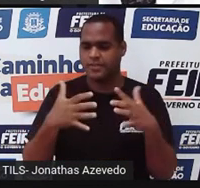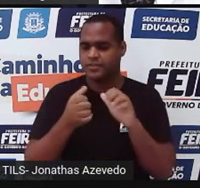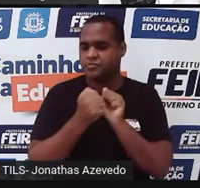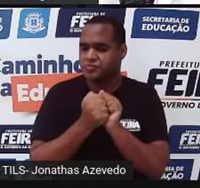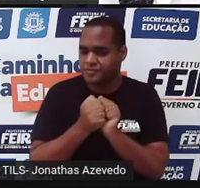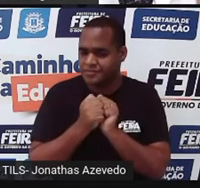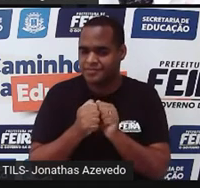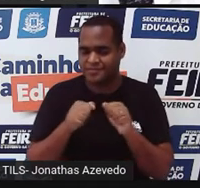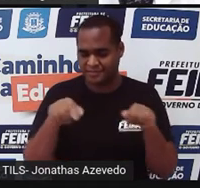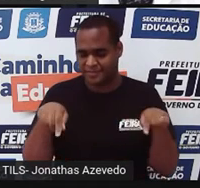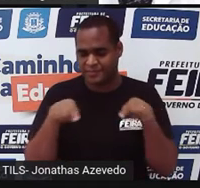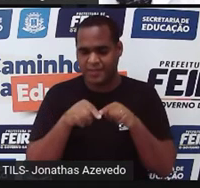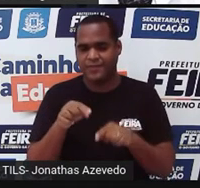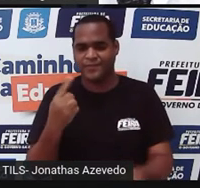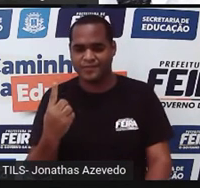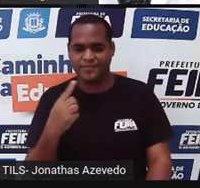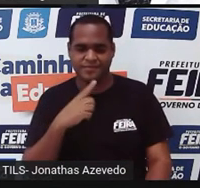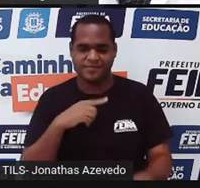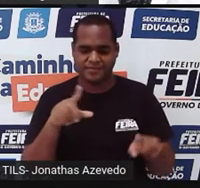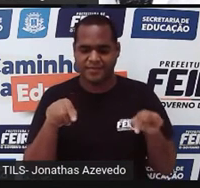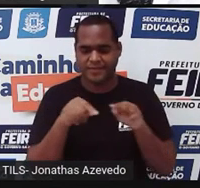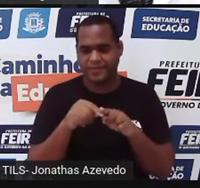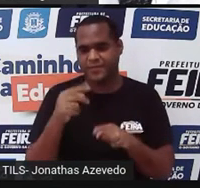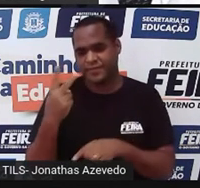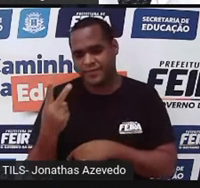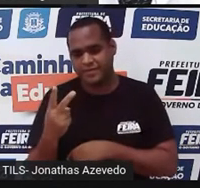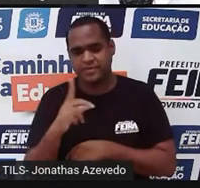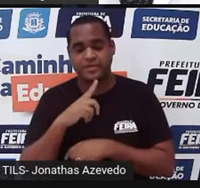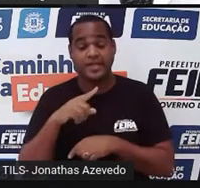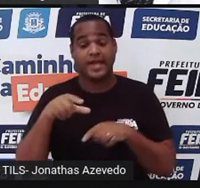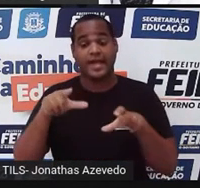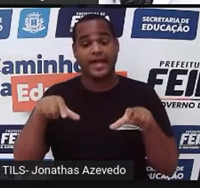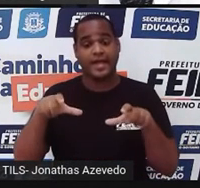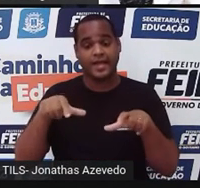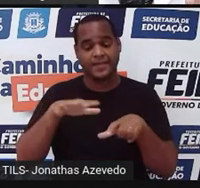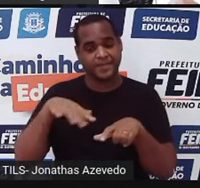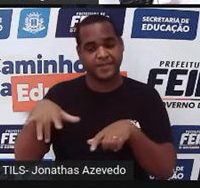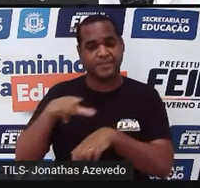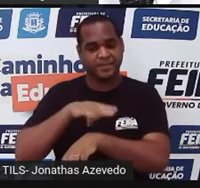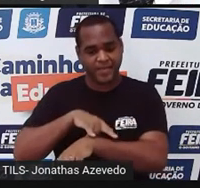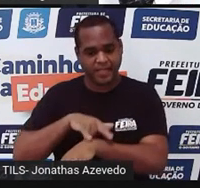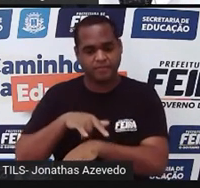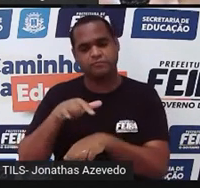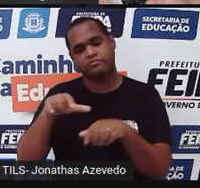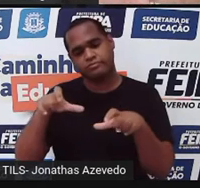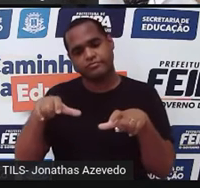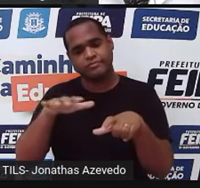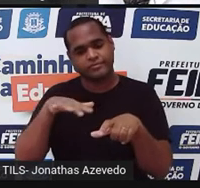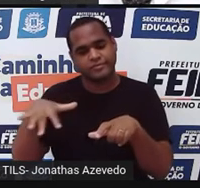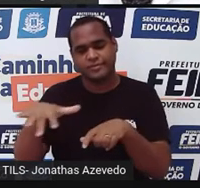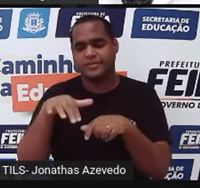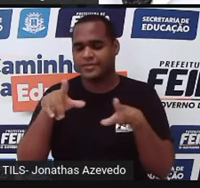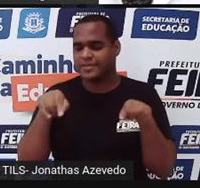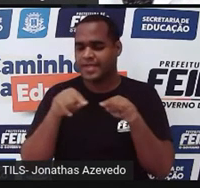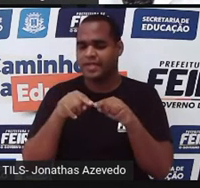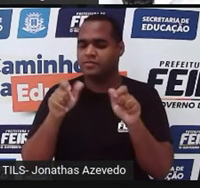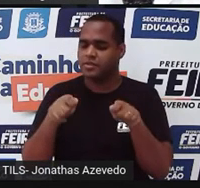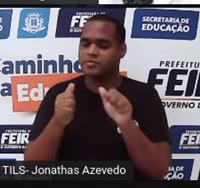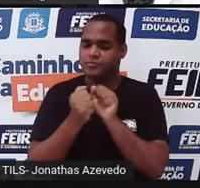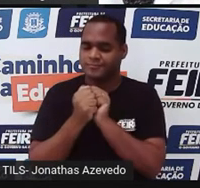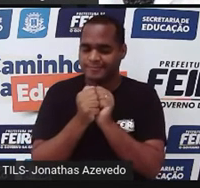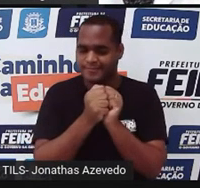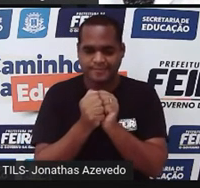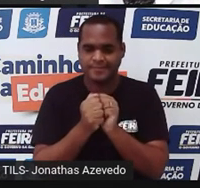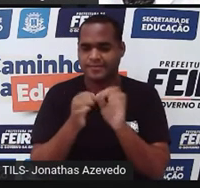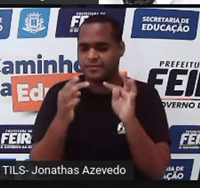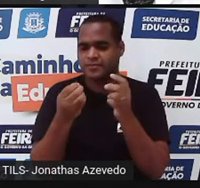área do quarto 1 com a área do quarto 2, com a área do banheiro, com a área da cozinha, com a área da sala, juntando todas essas áreas,